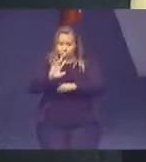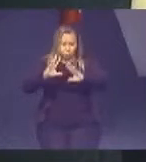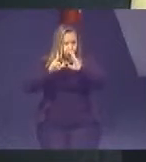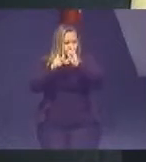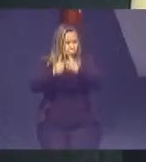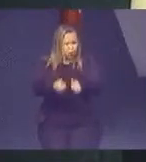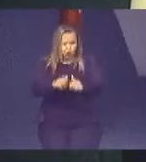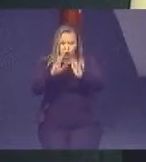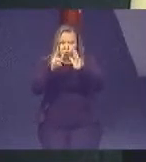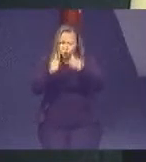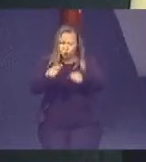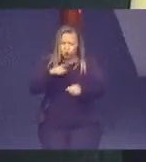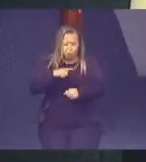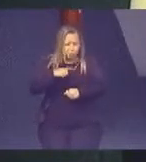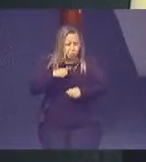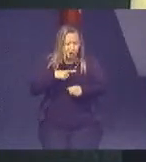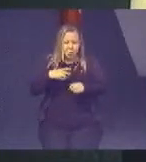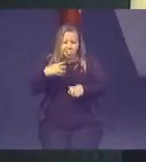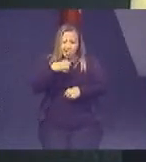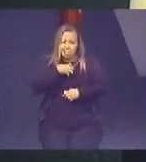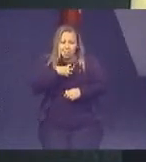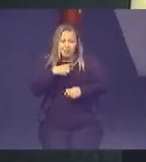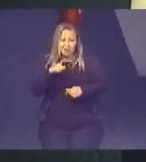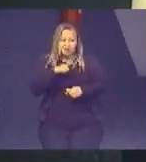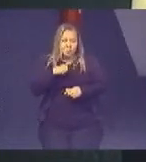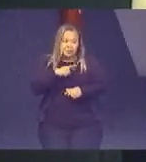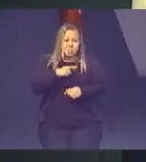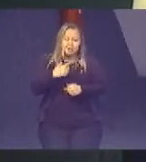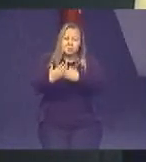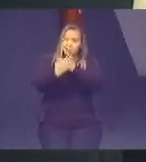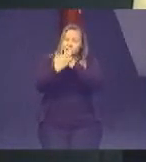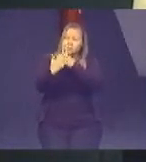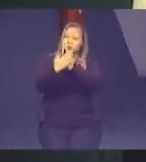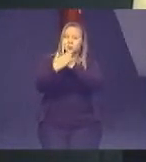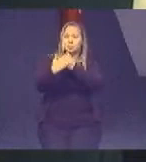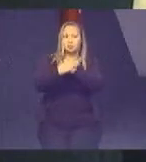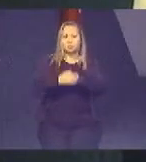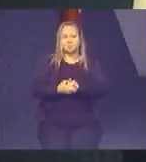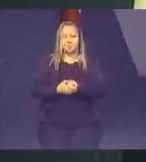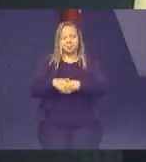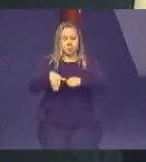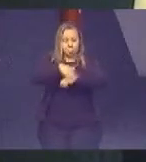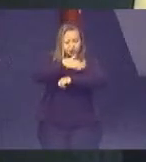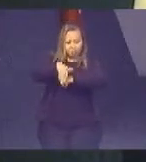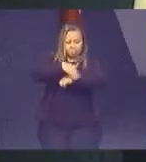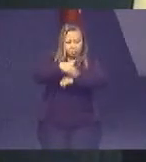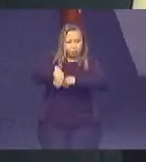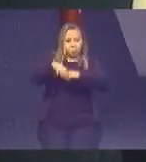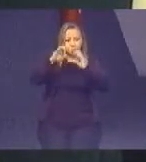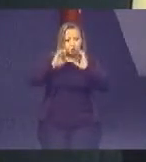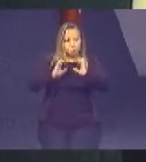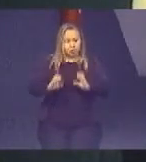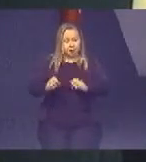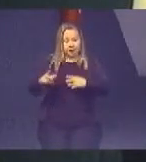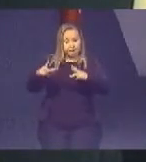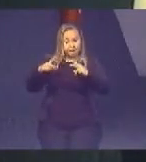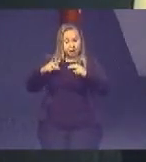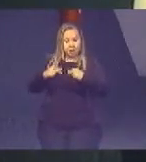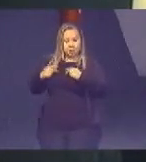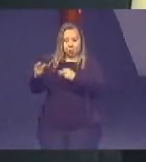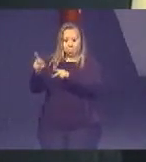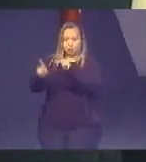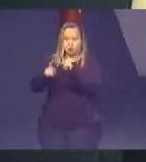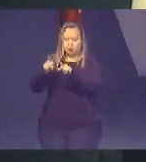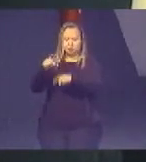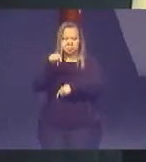os meios que estão disponíveis numa Rua da Cidadania que pertence ao povo. Naquele exato momento,